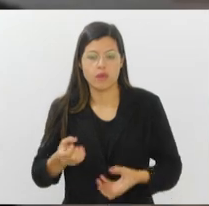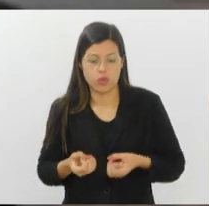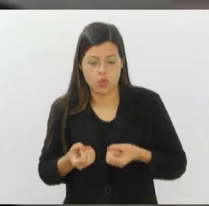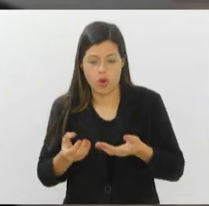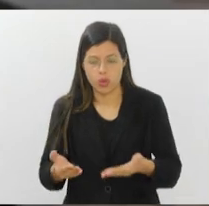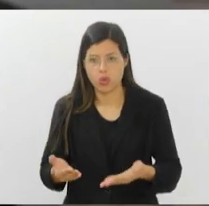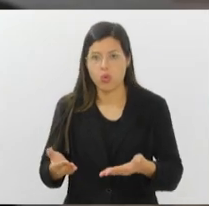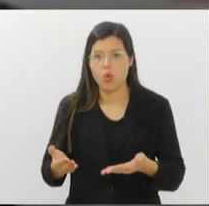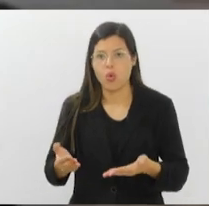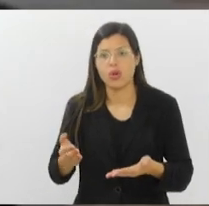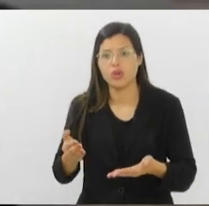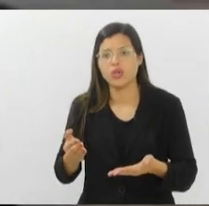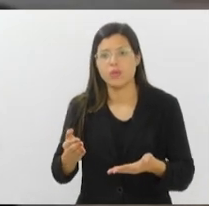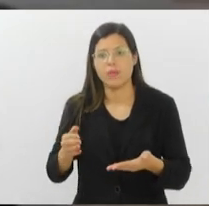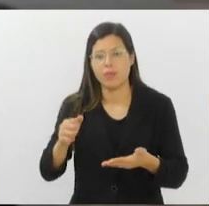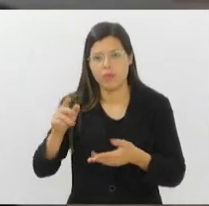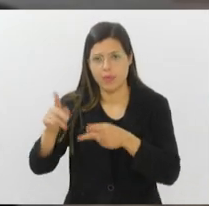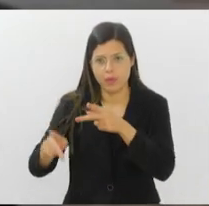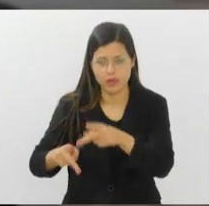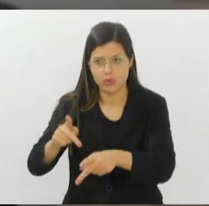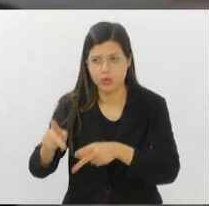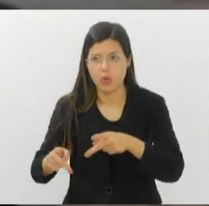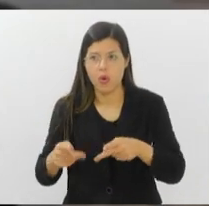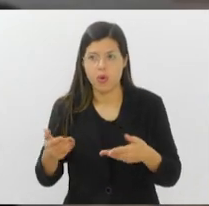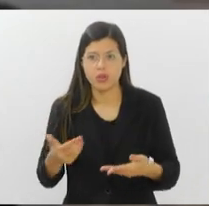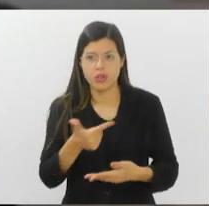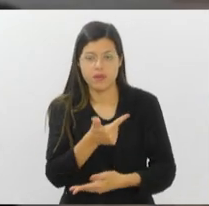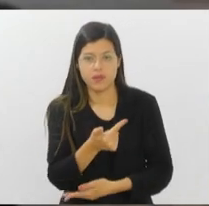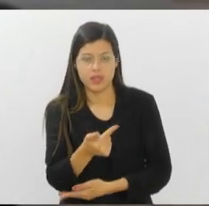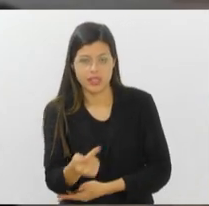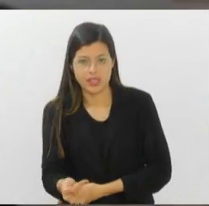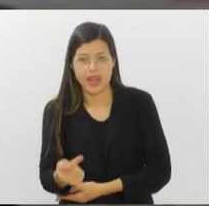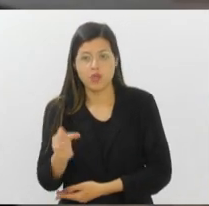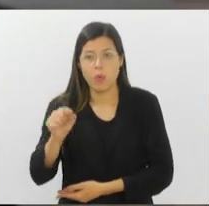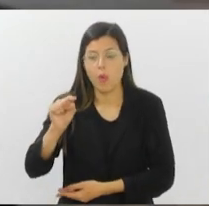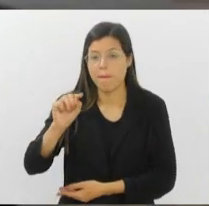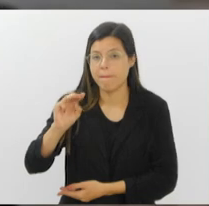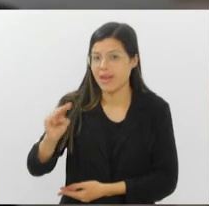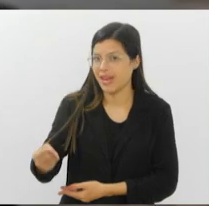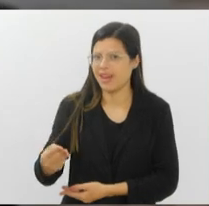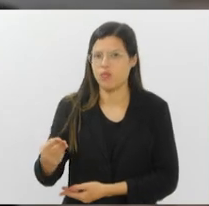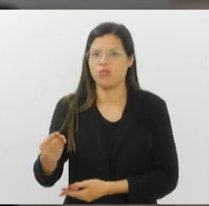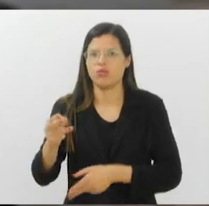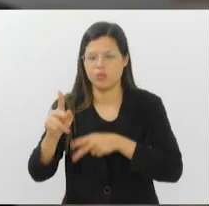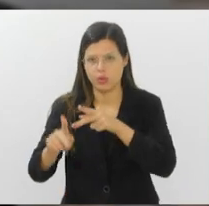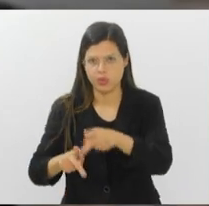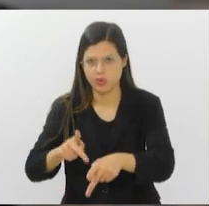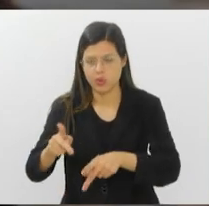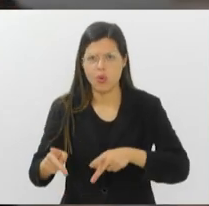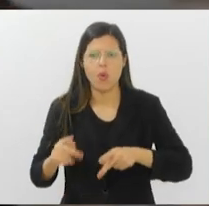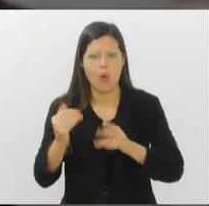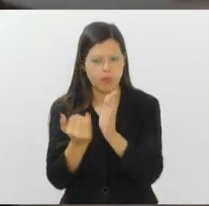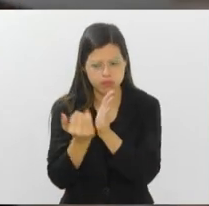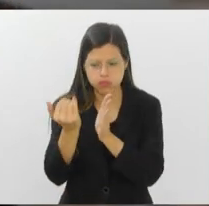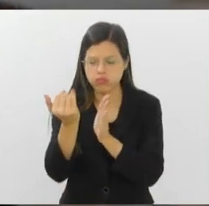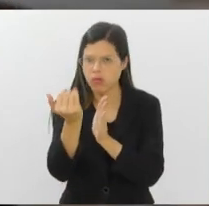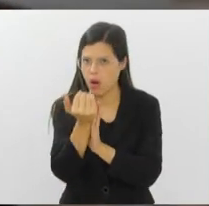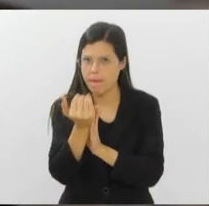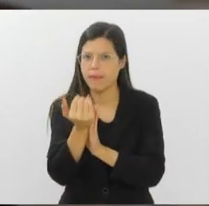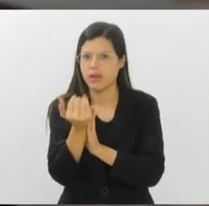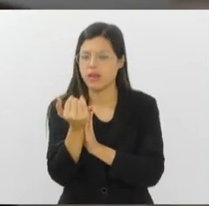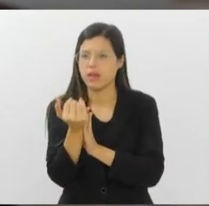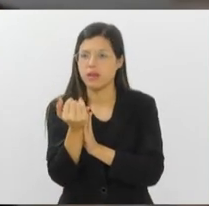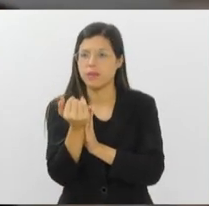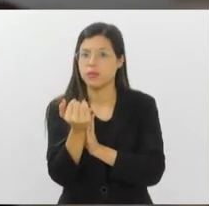hoje nós estamos com praticamente 27 doadores por milhão de habitantes, o que é um aumento bastante expressivo. Isso se deve